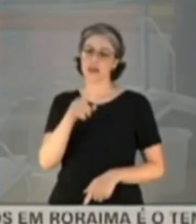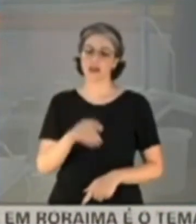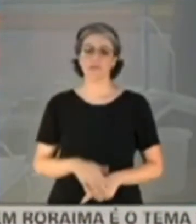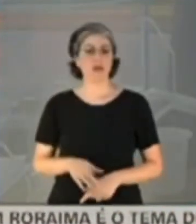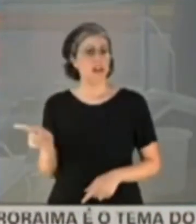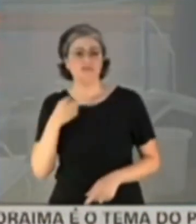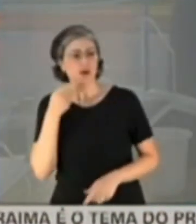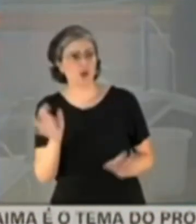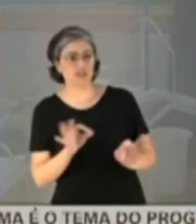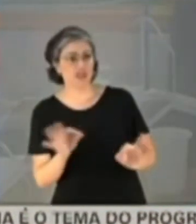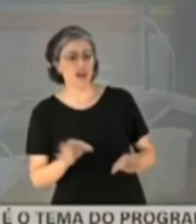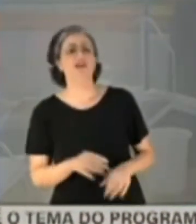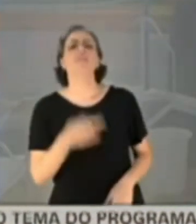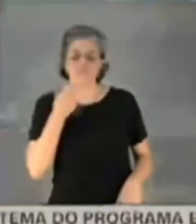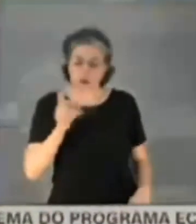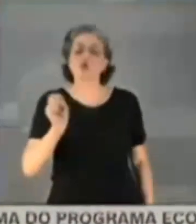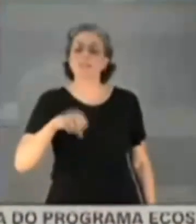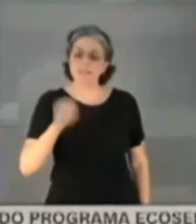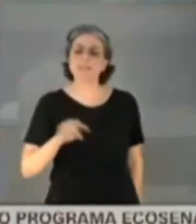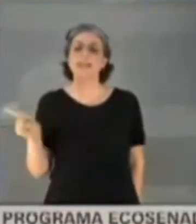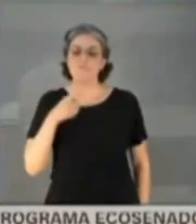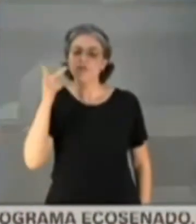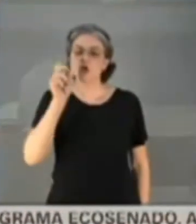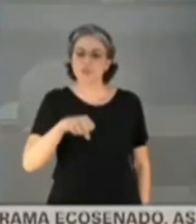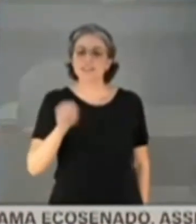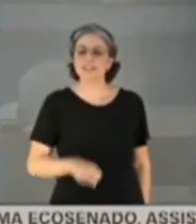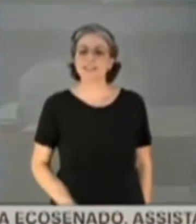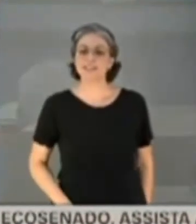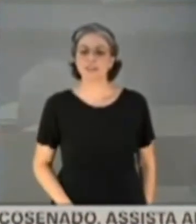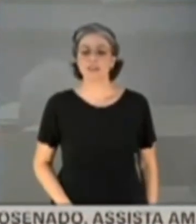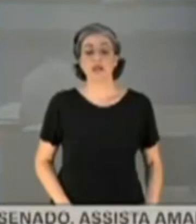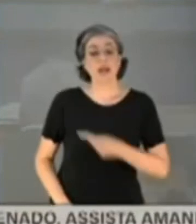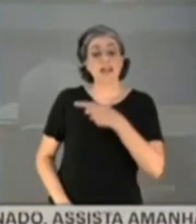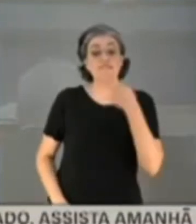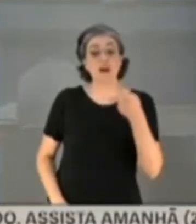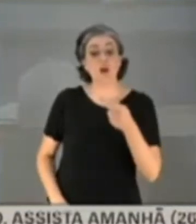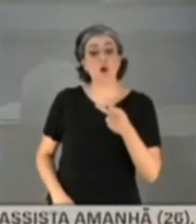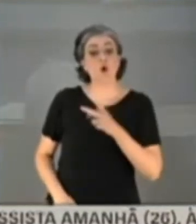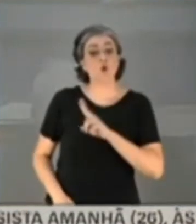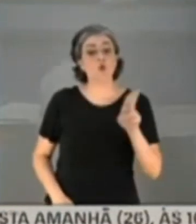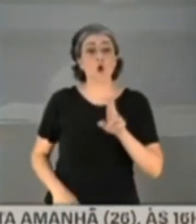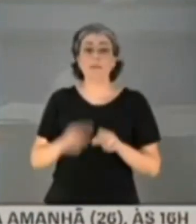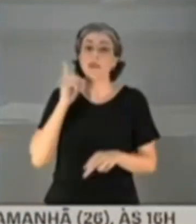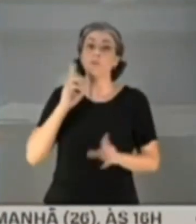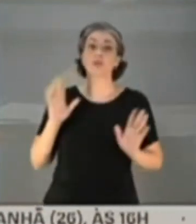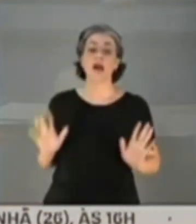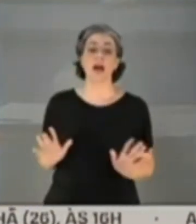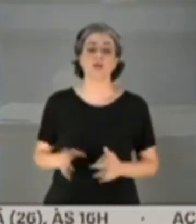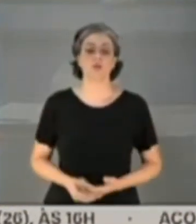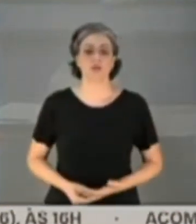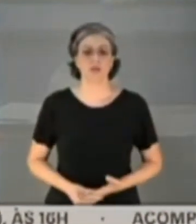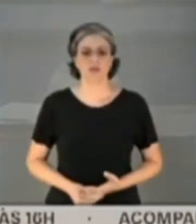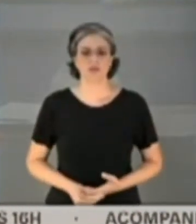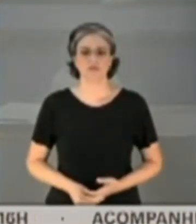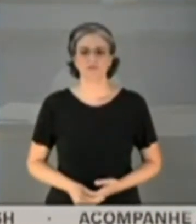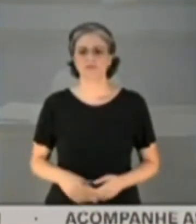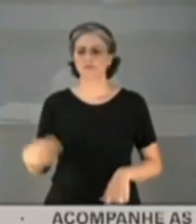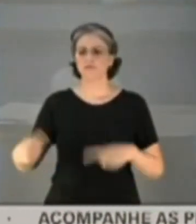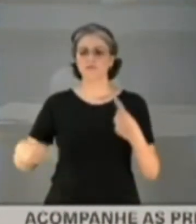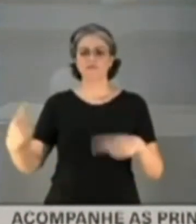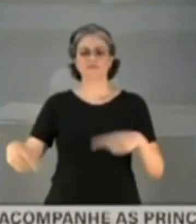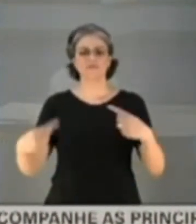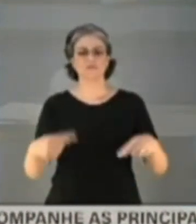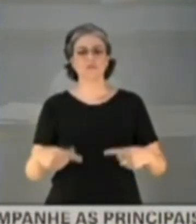motivação não. Claro que falou. Falou não. Opa. O que ele falou foi o nome... Ele falou o nome do deputado. Presidente. Presidente. faço. Não faço isso.